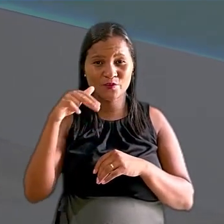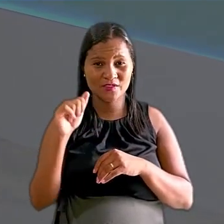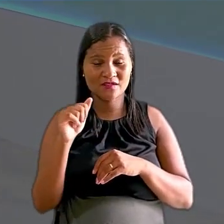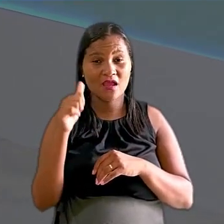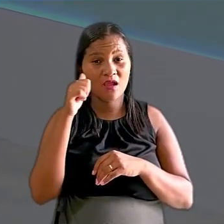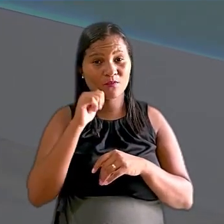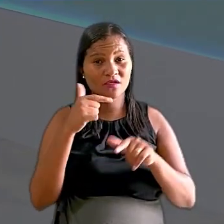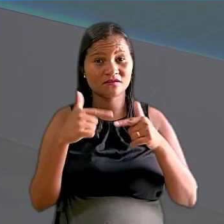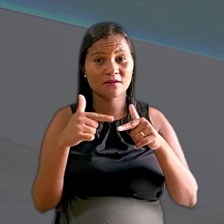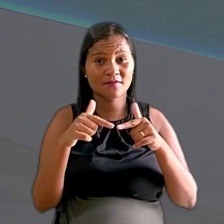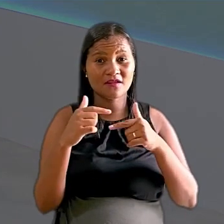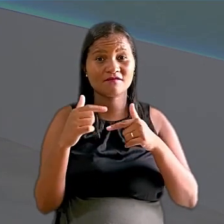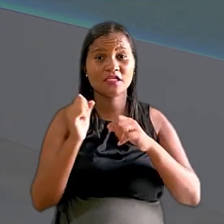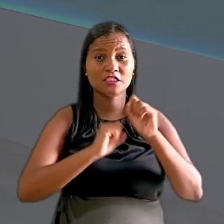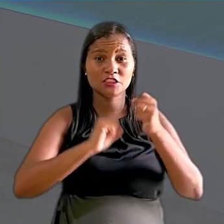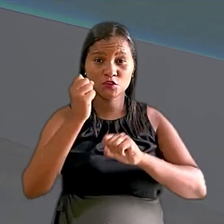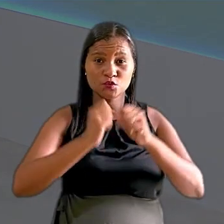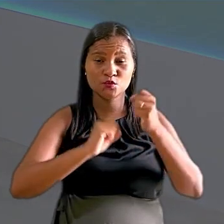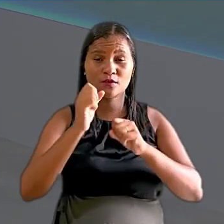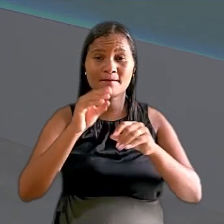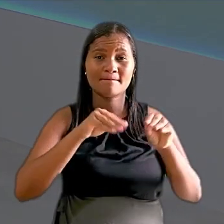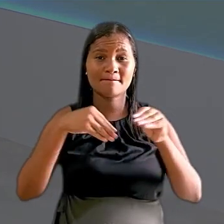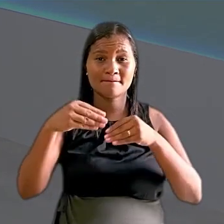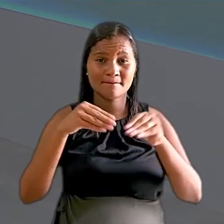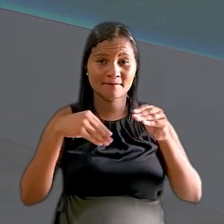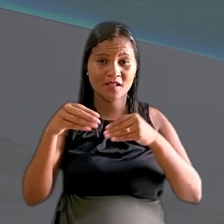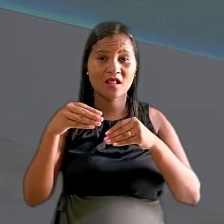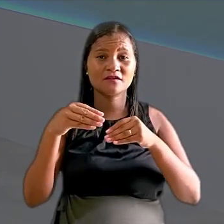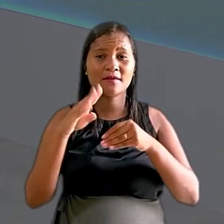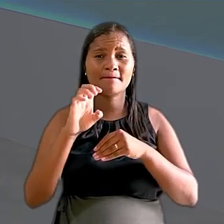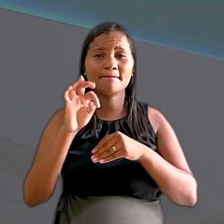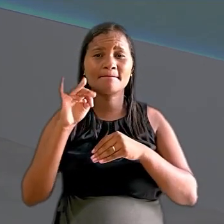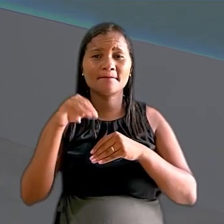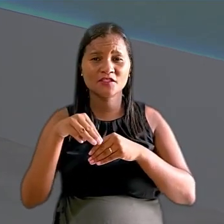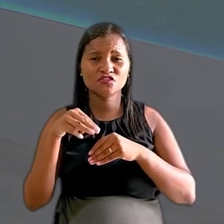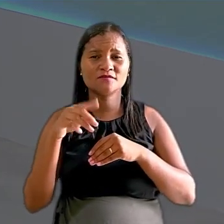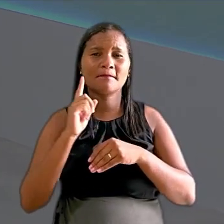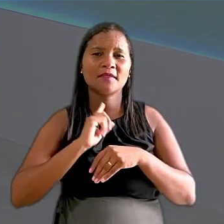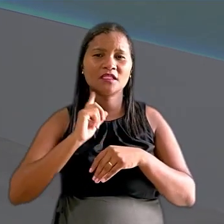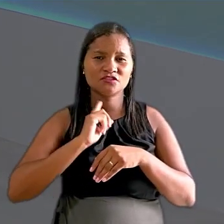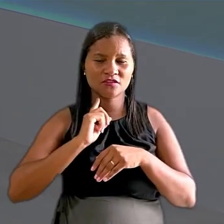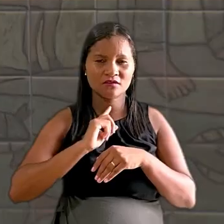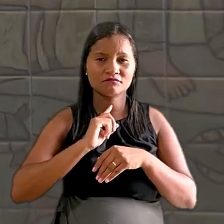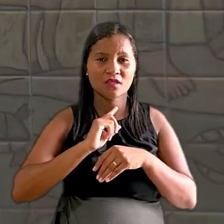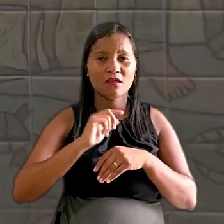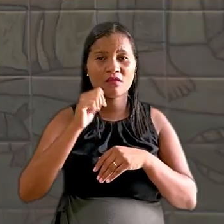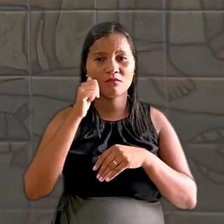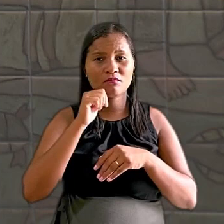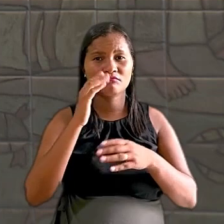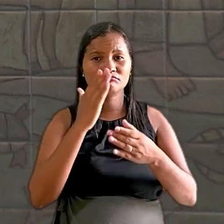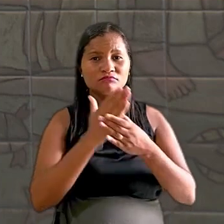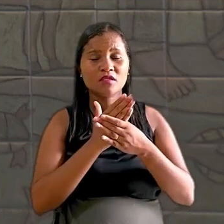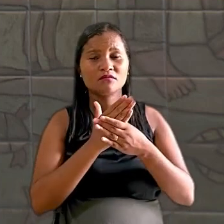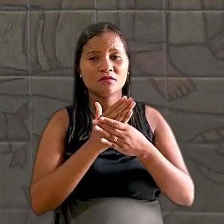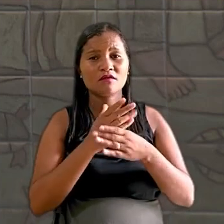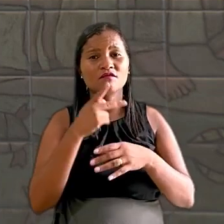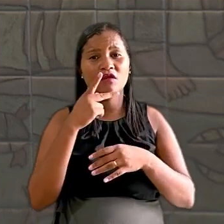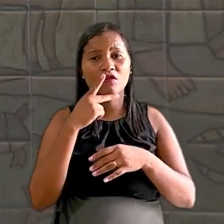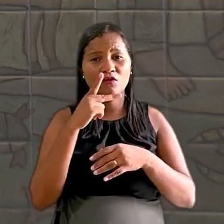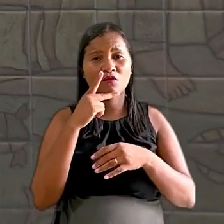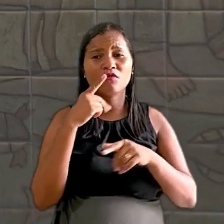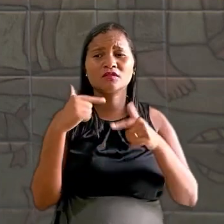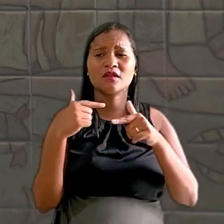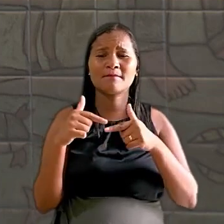Olá, Luana. A empregada trabalhava para a indústria Plastic Ominium em Betim, Minas Gerais. Ela contou no processo que o trabalho